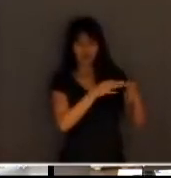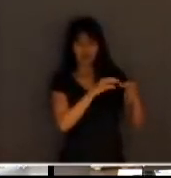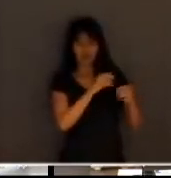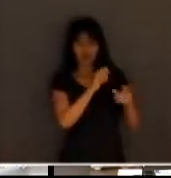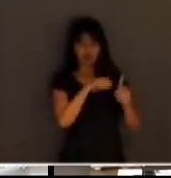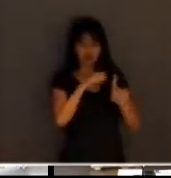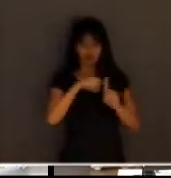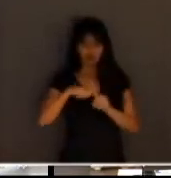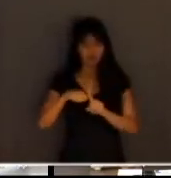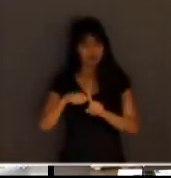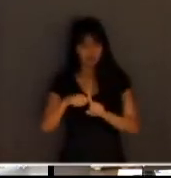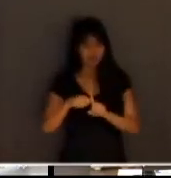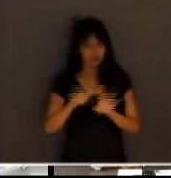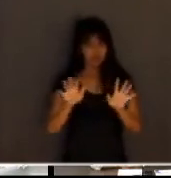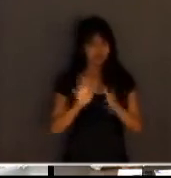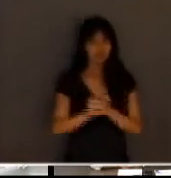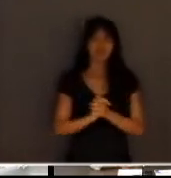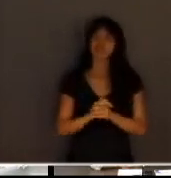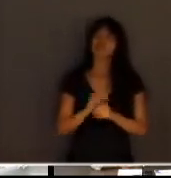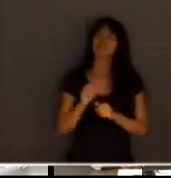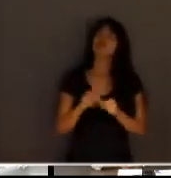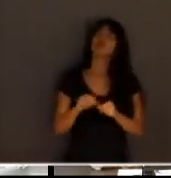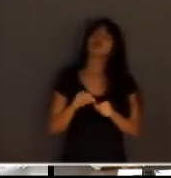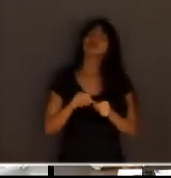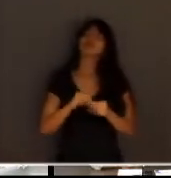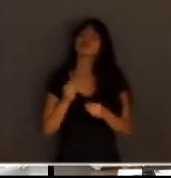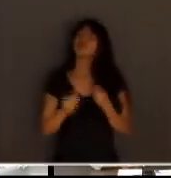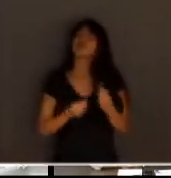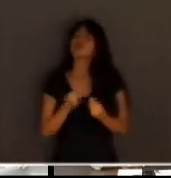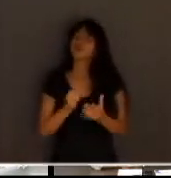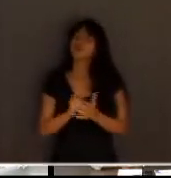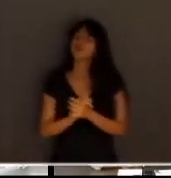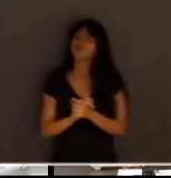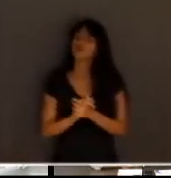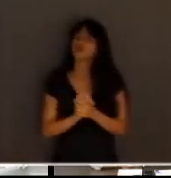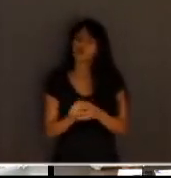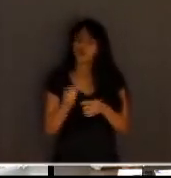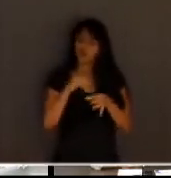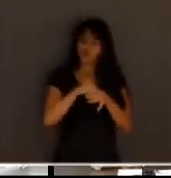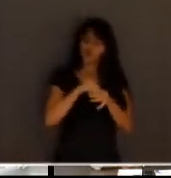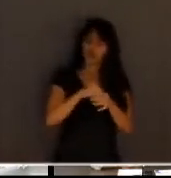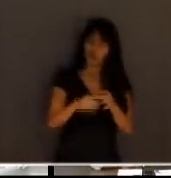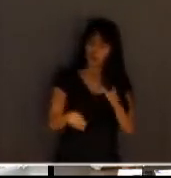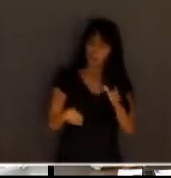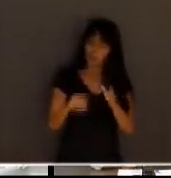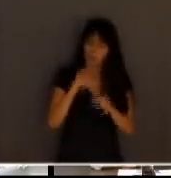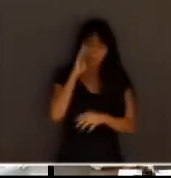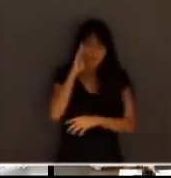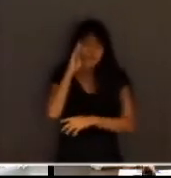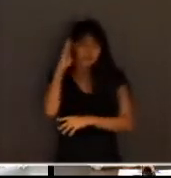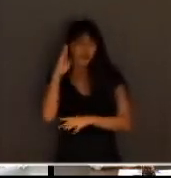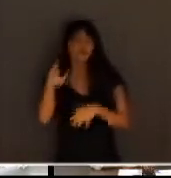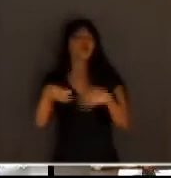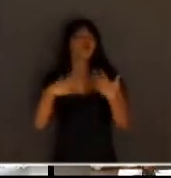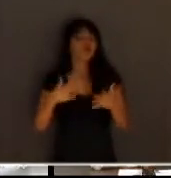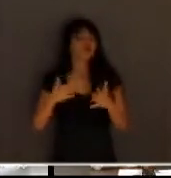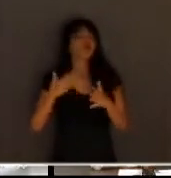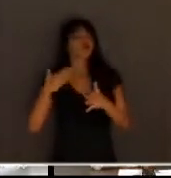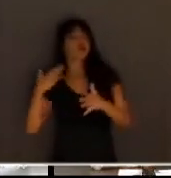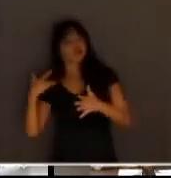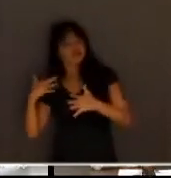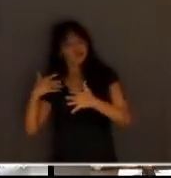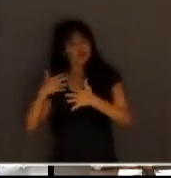mas que a gente vá sentindo isso, vá vendo como é que a vai fazer, colocando em prioridade os casos que são prioritários, os mais antigos, dentro